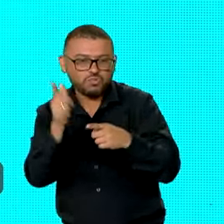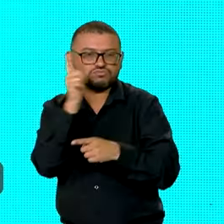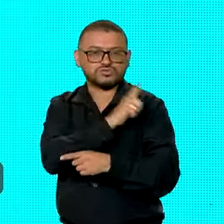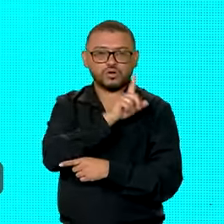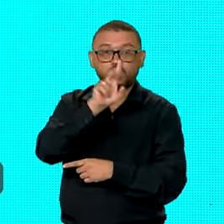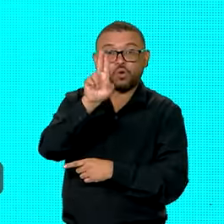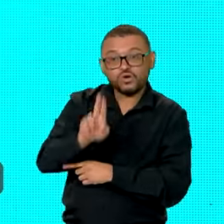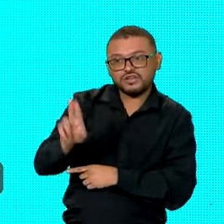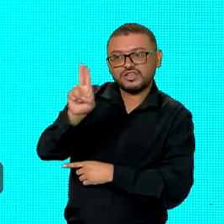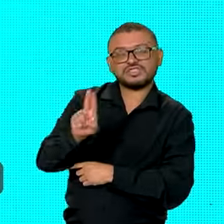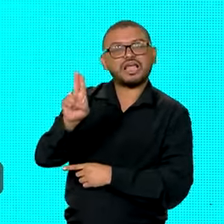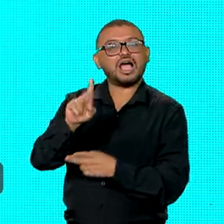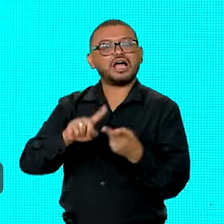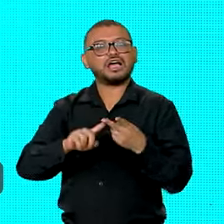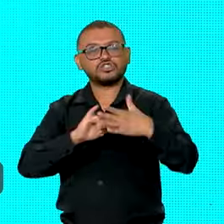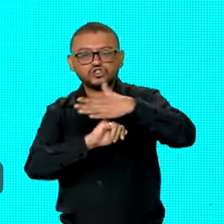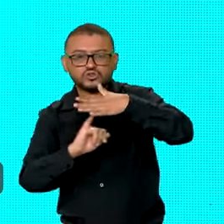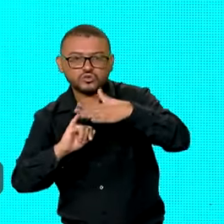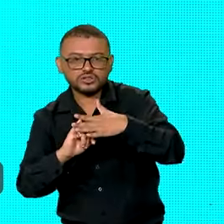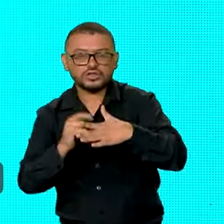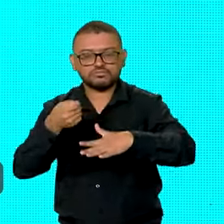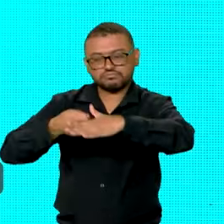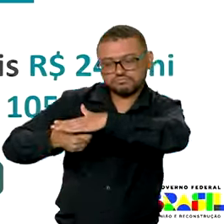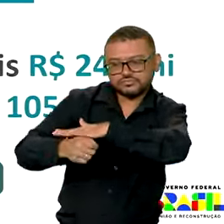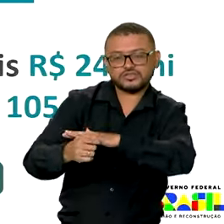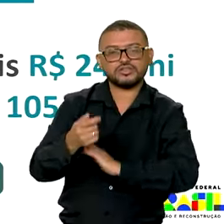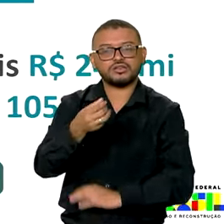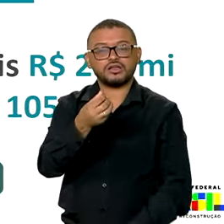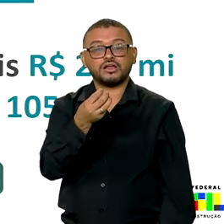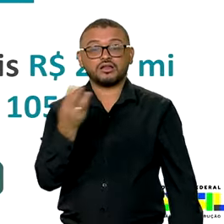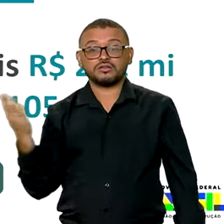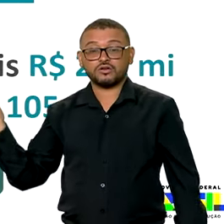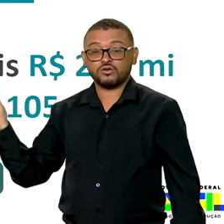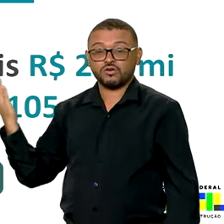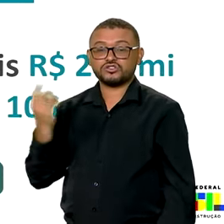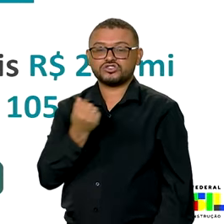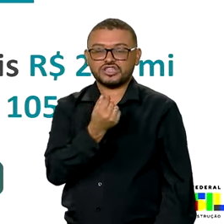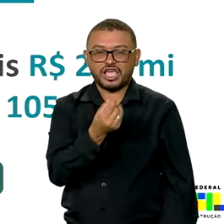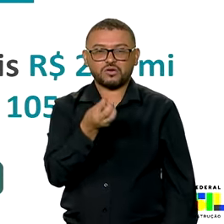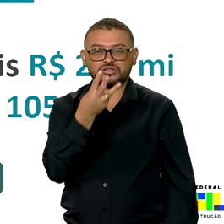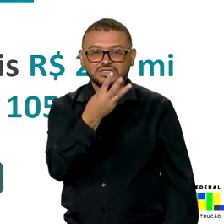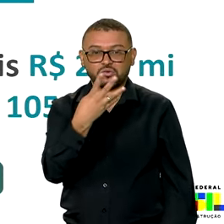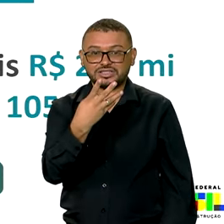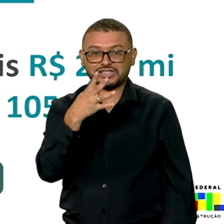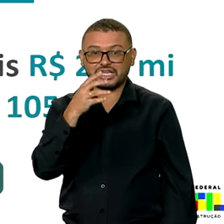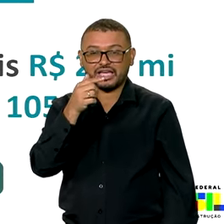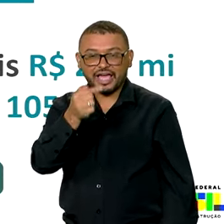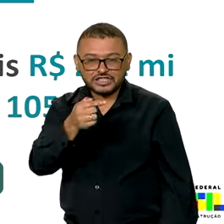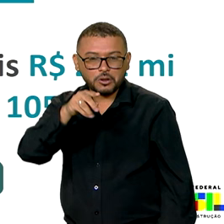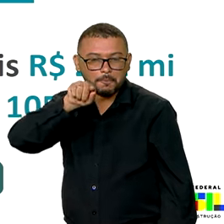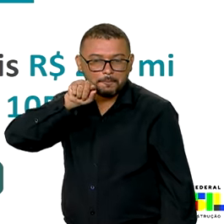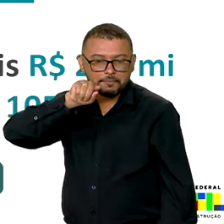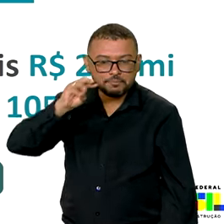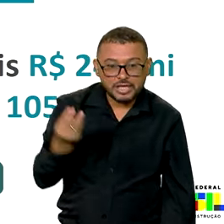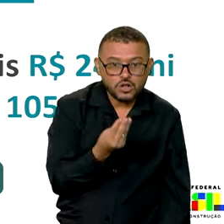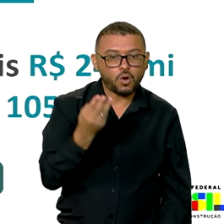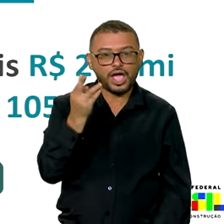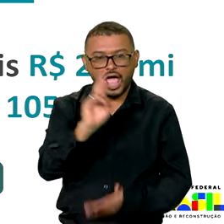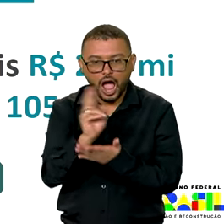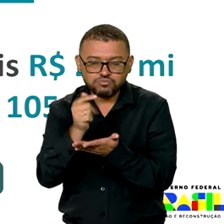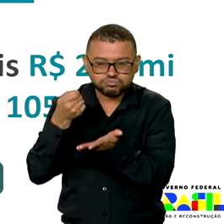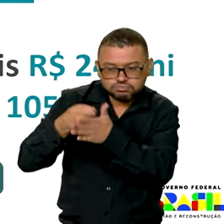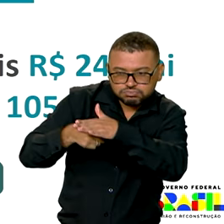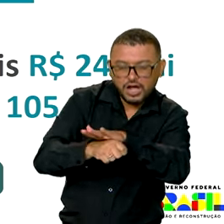universidades e institutos, que foram da hora de 347 milhões de reais já esse ano, para recompor os cortes